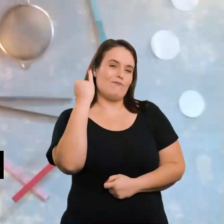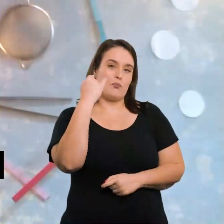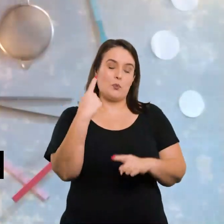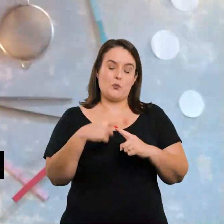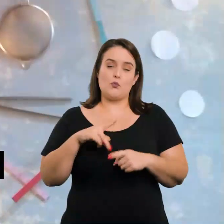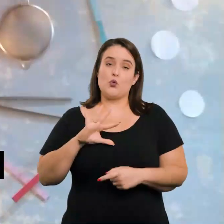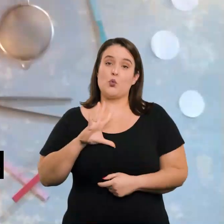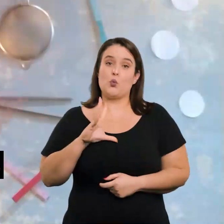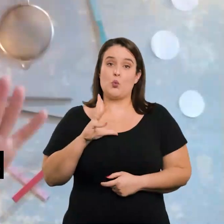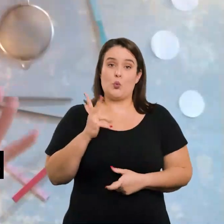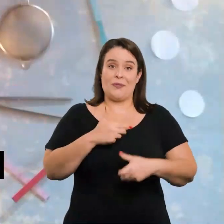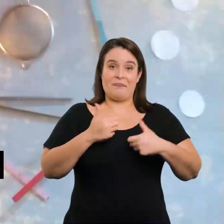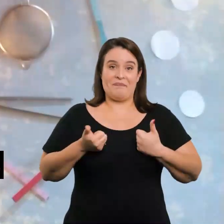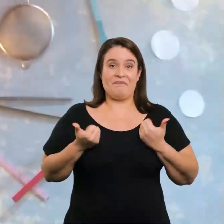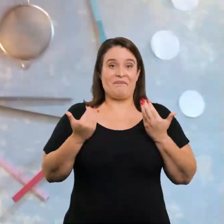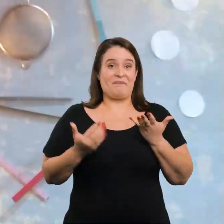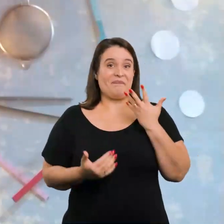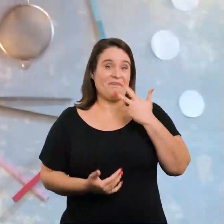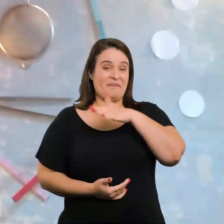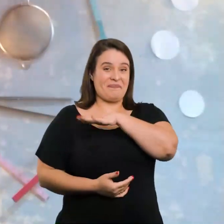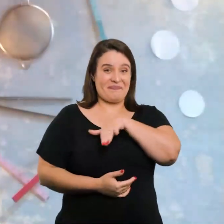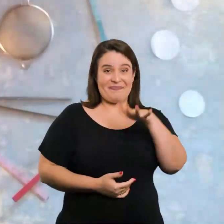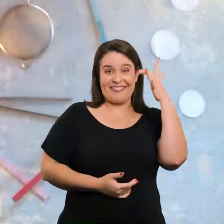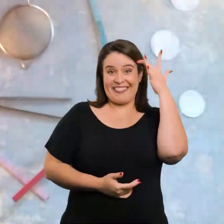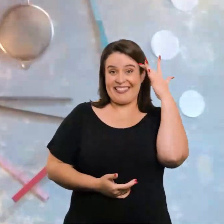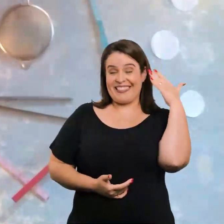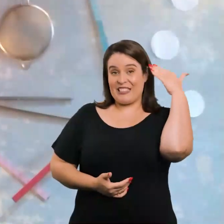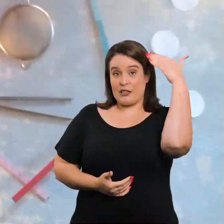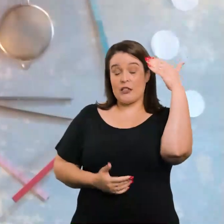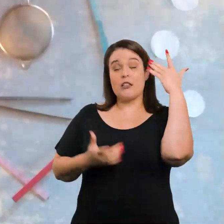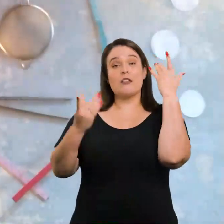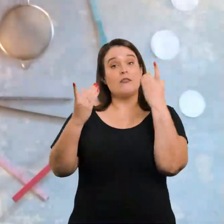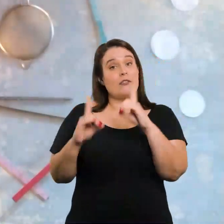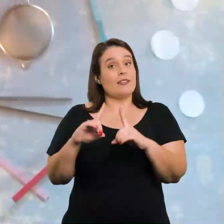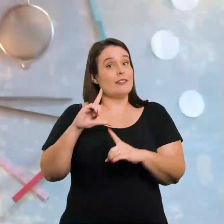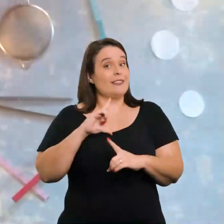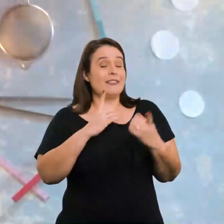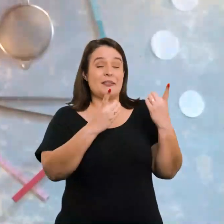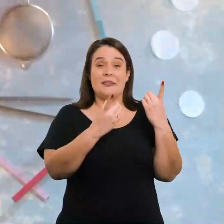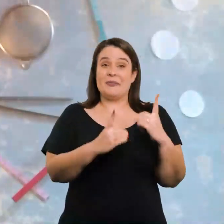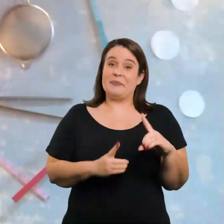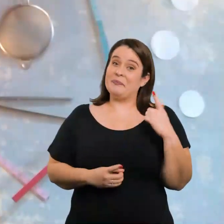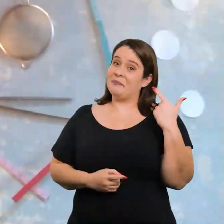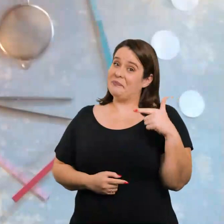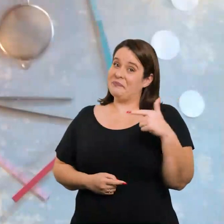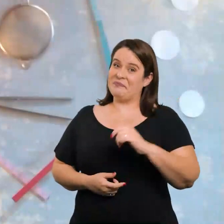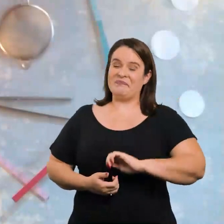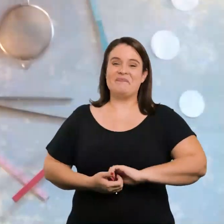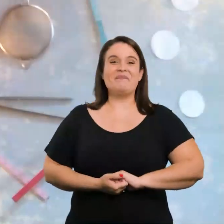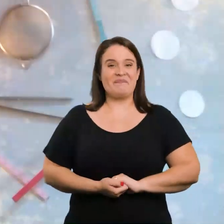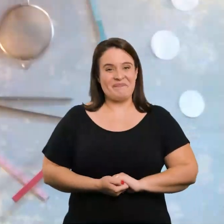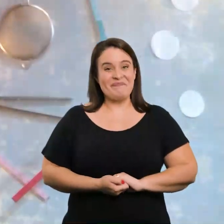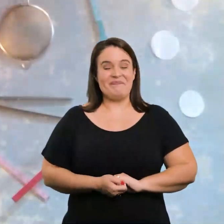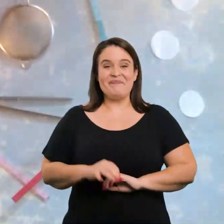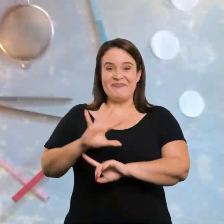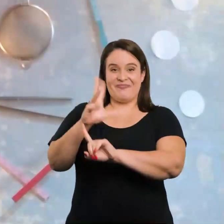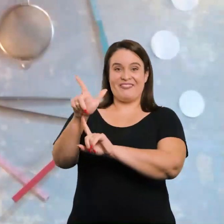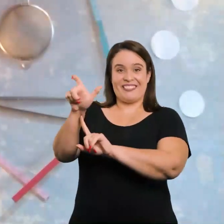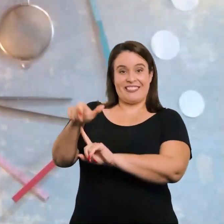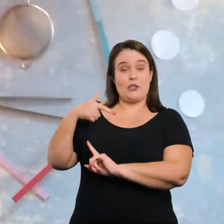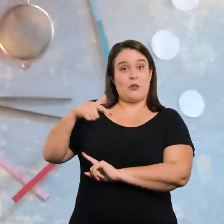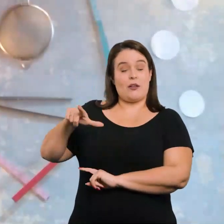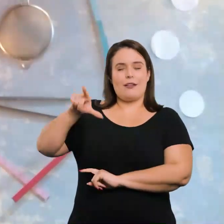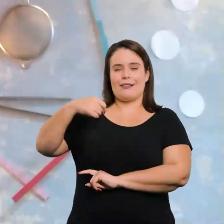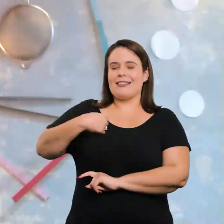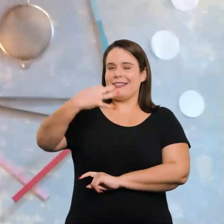importante, porque ela é para todo mundo, para crianças, para adultos, com inserciências. Olha, eu escolhi um